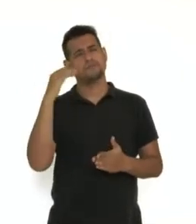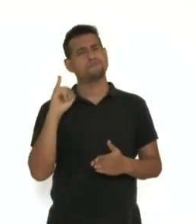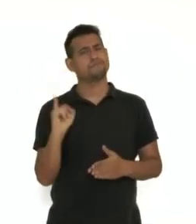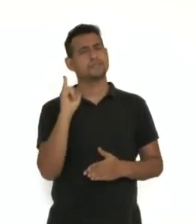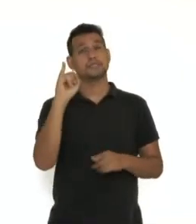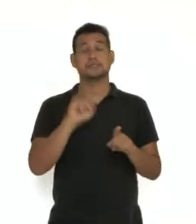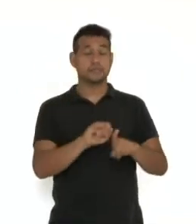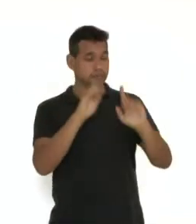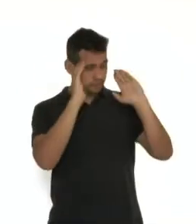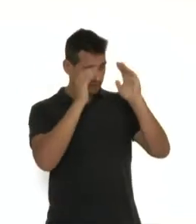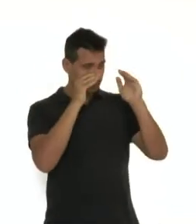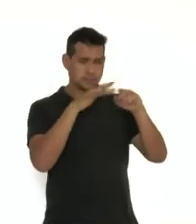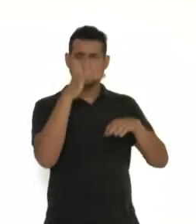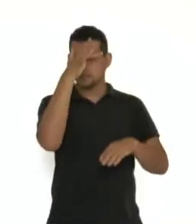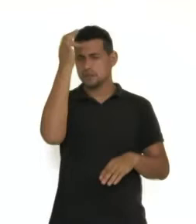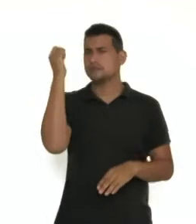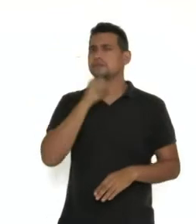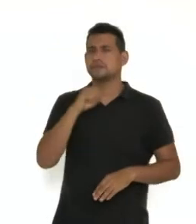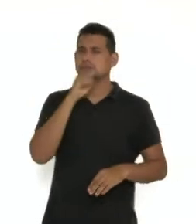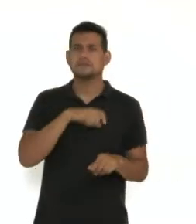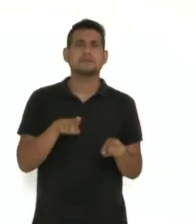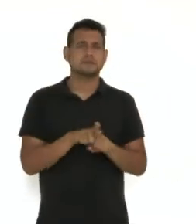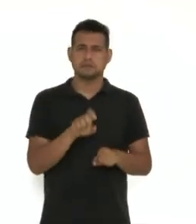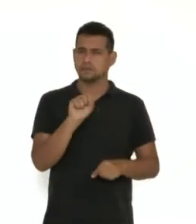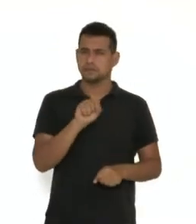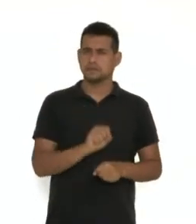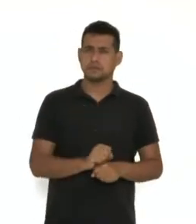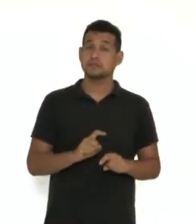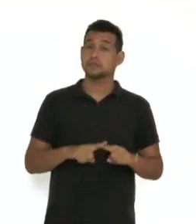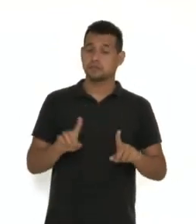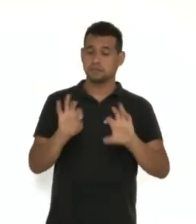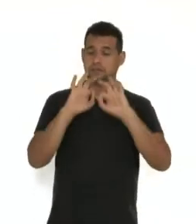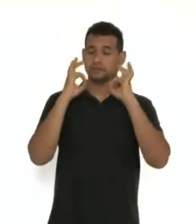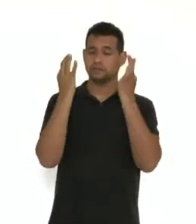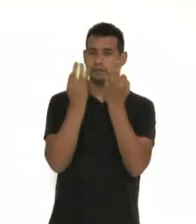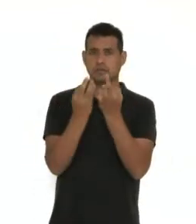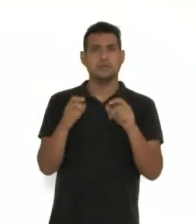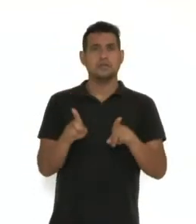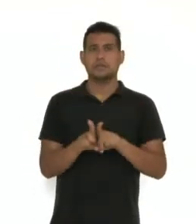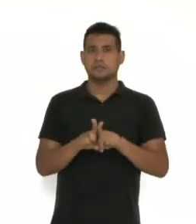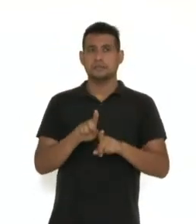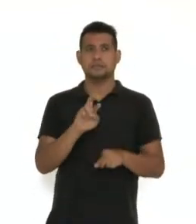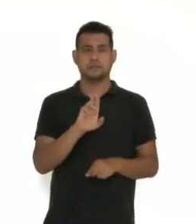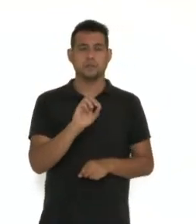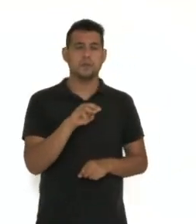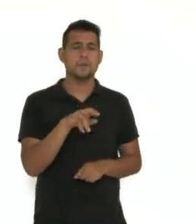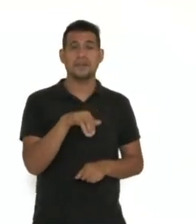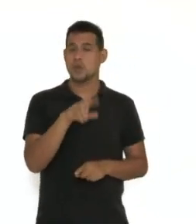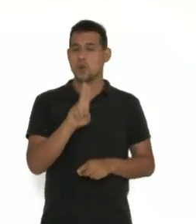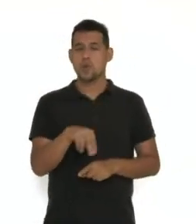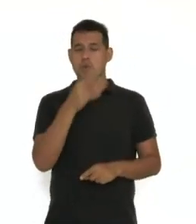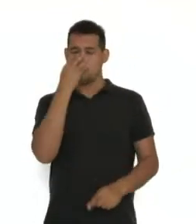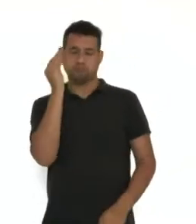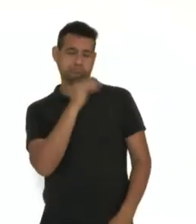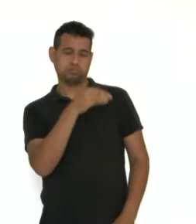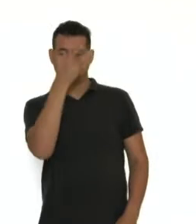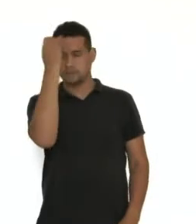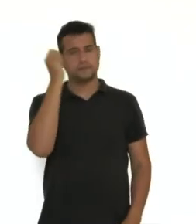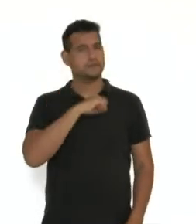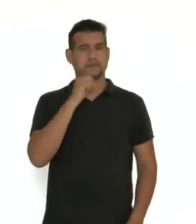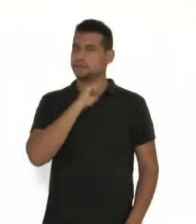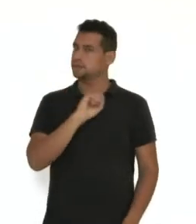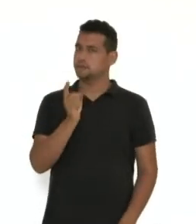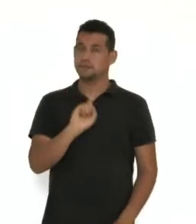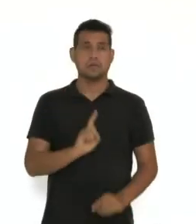o respeito aos ancestrais e aos anciãos. Uma família romane jamais abandona os mais velhos. O